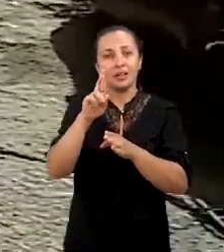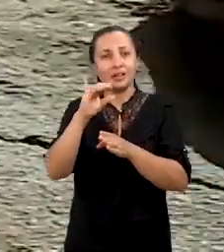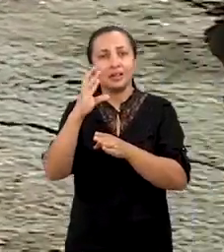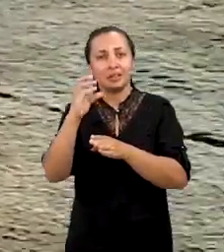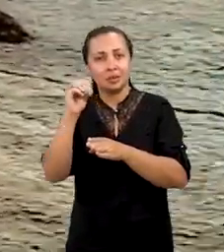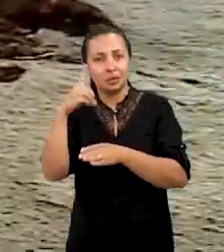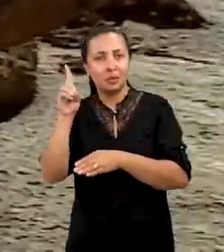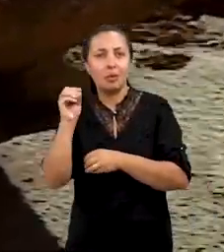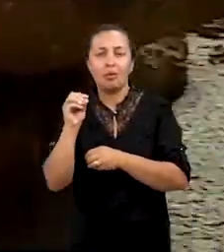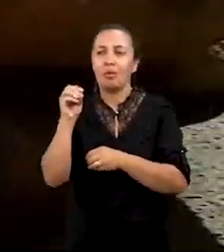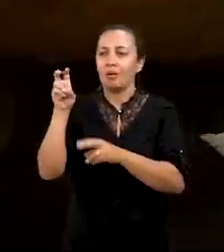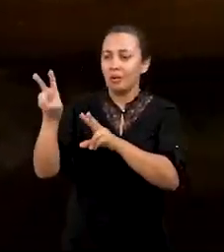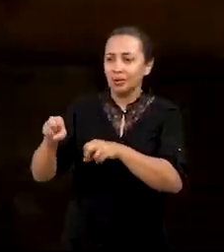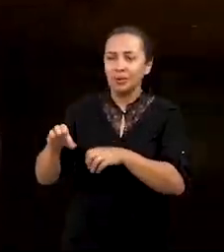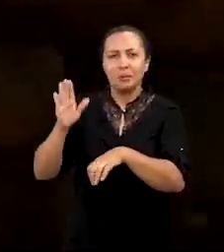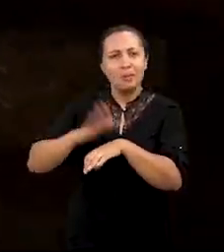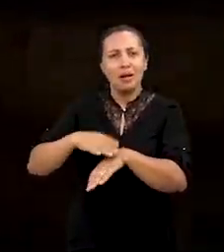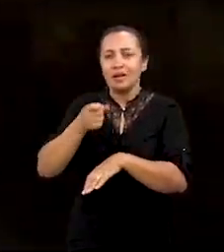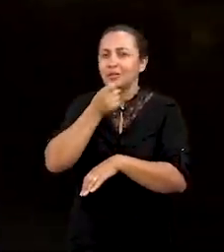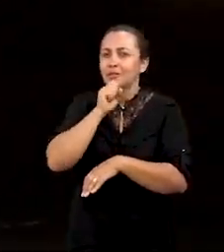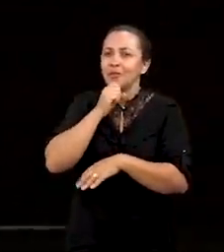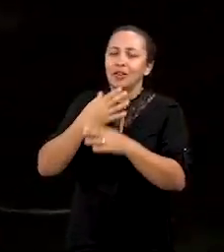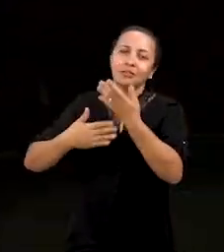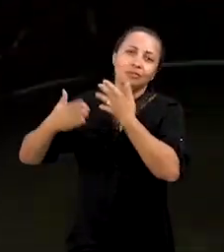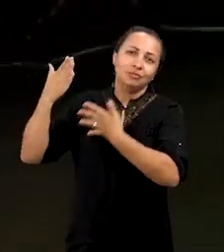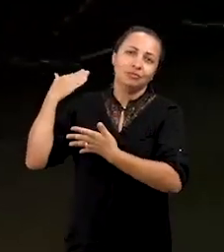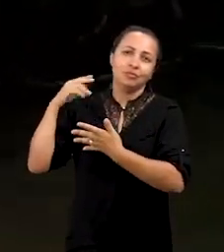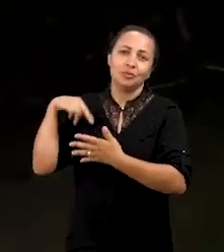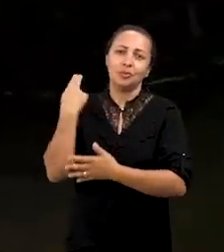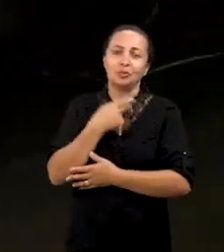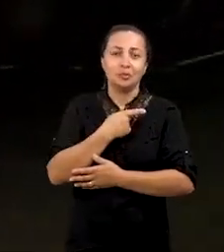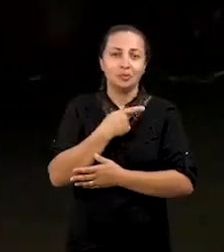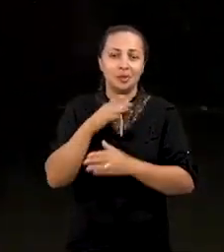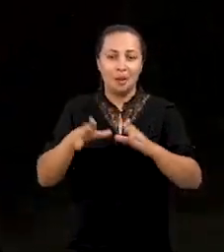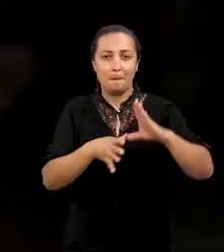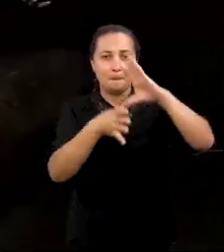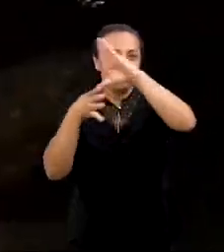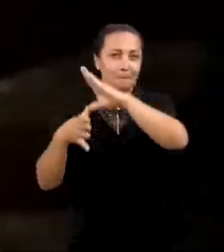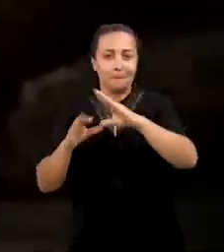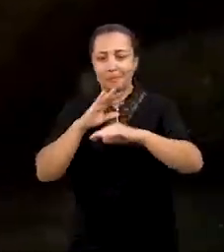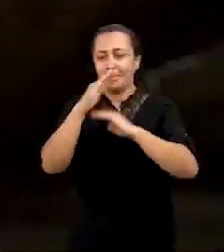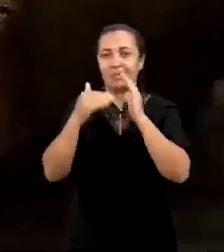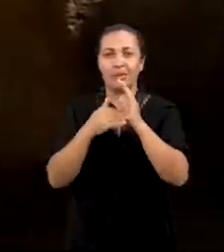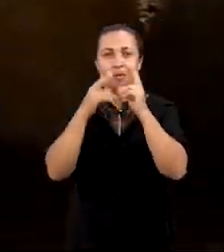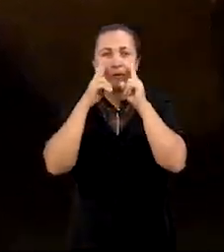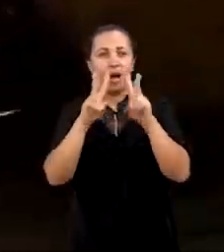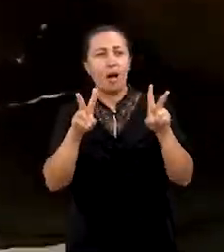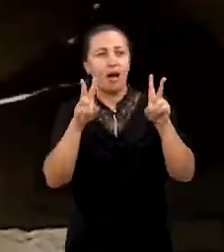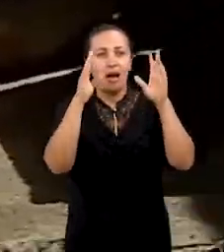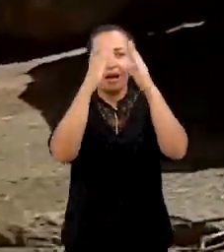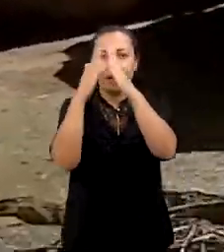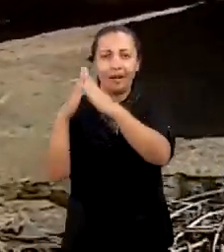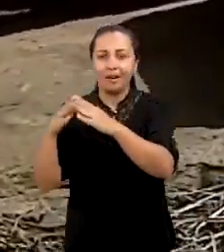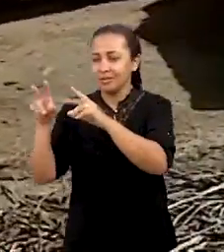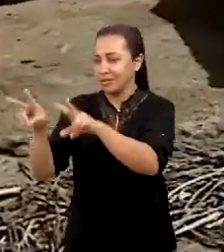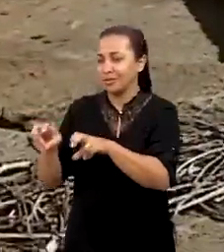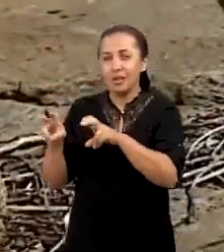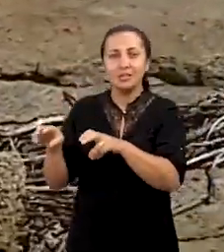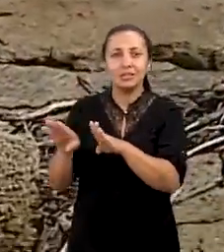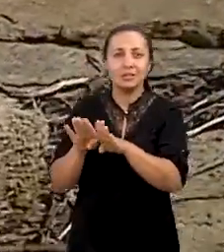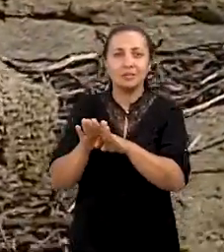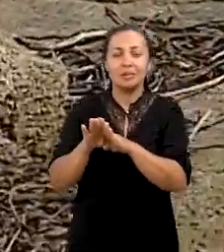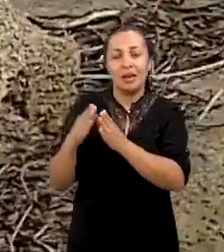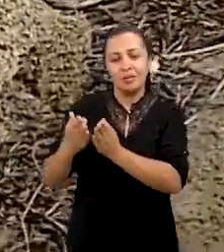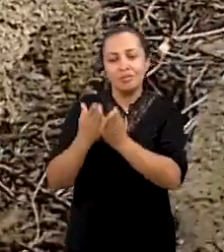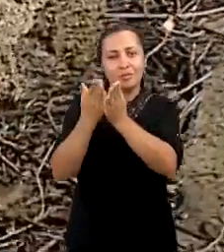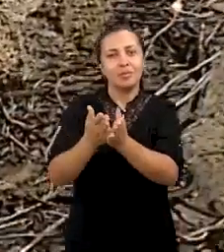identificar esses outros sítios mais antigos. A gente tem que mapear tudo, ver a casa colonial, ver a casa de fazenda, mas a gente vê também que